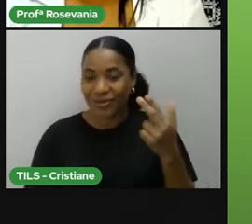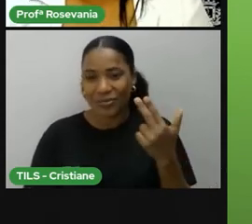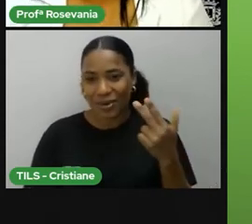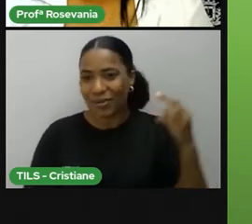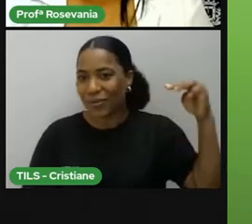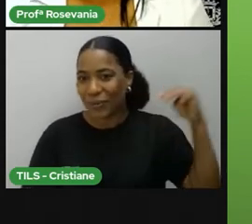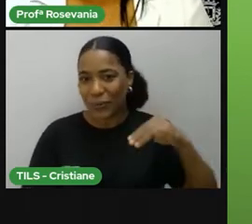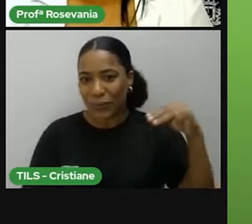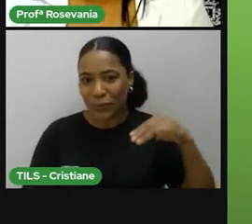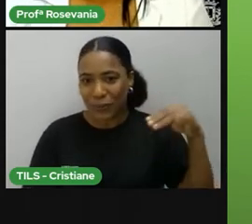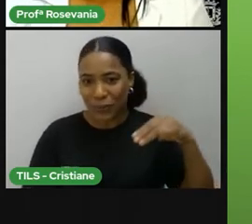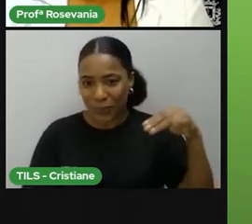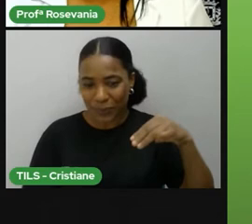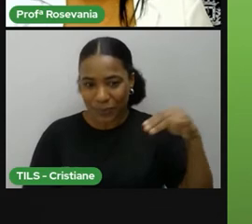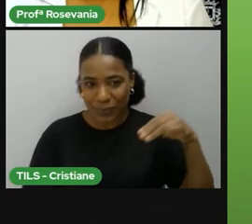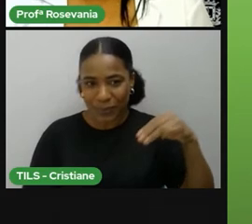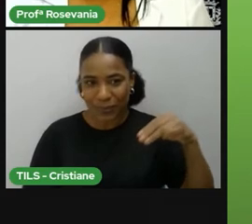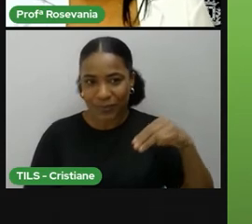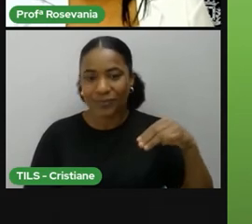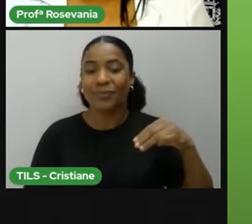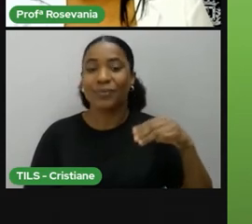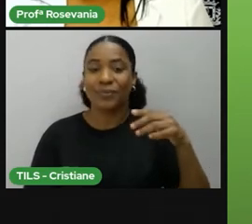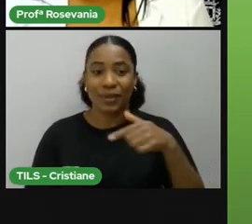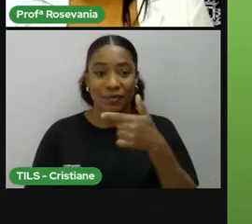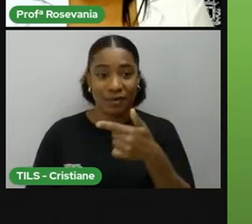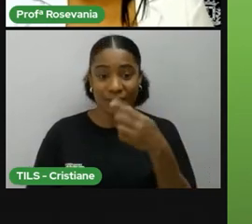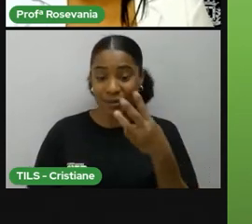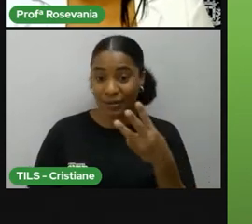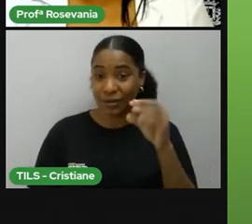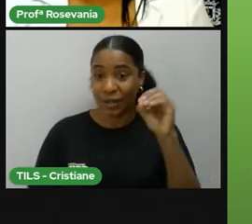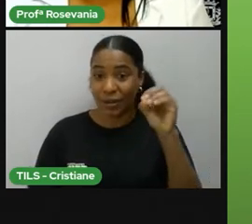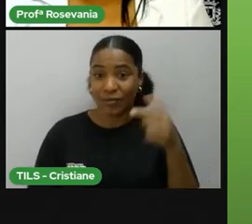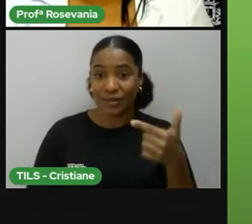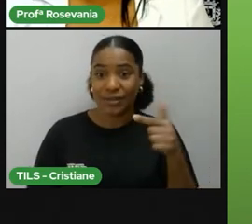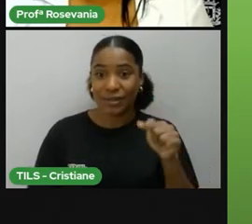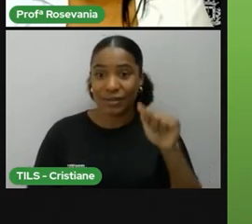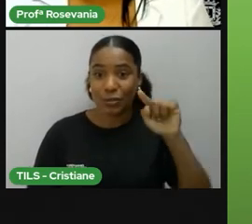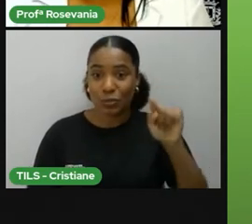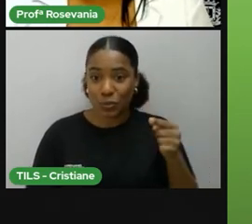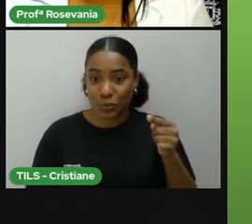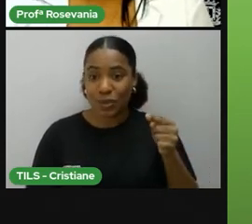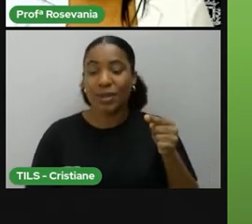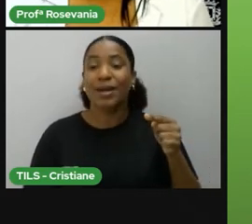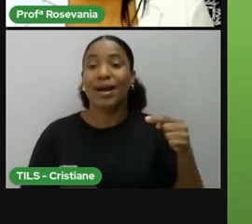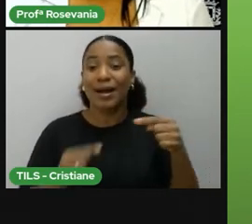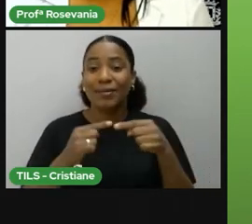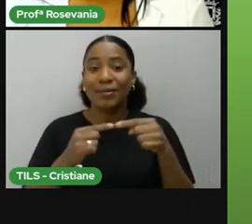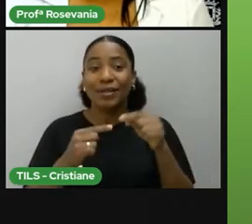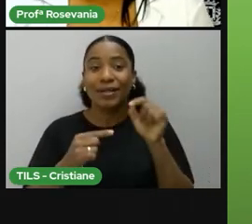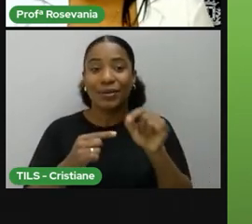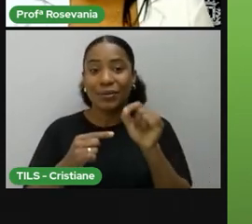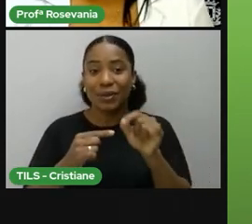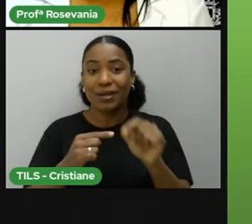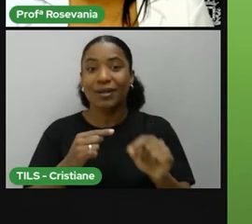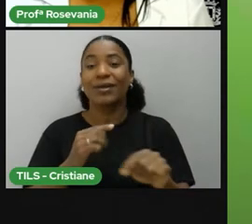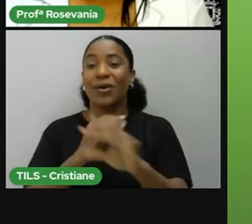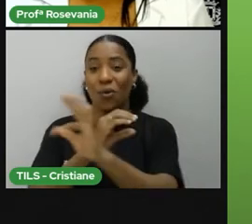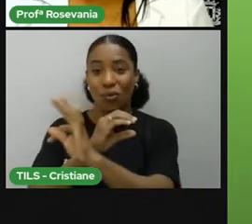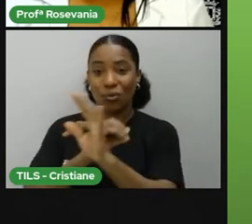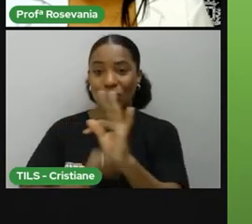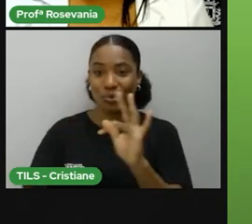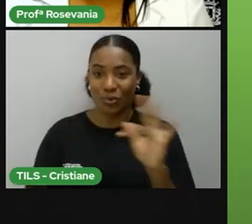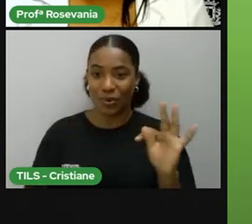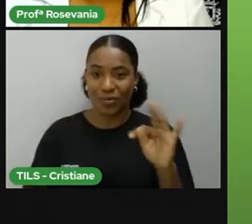23 graus e 27 minutos, e está a localização do trópico de Câncer. Do mesmo jeito, indo